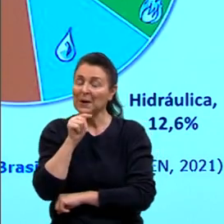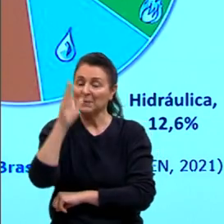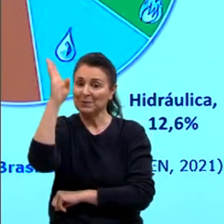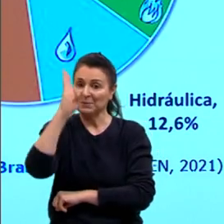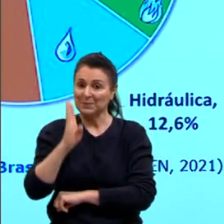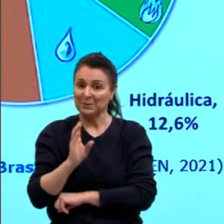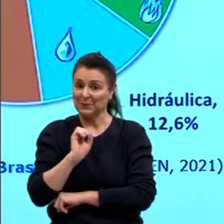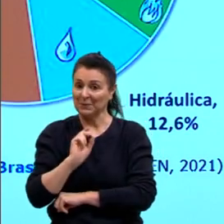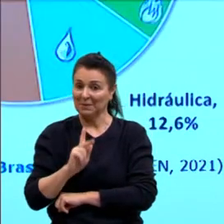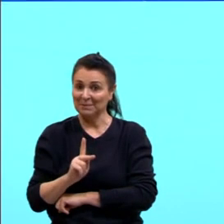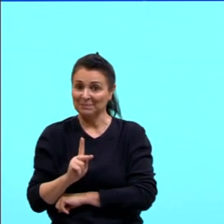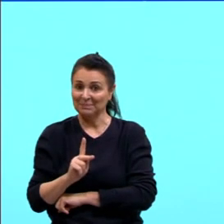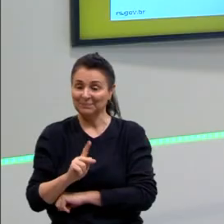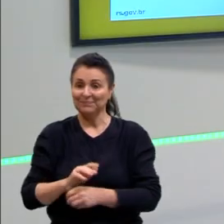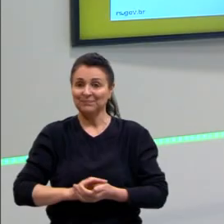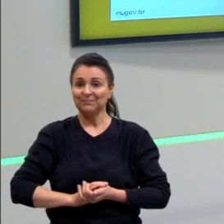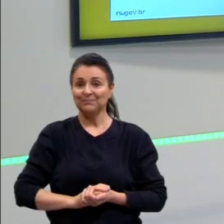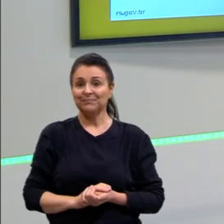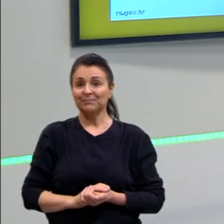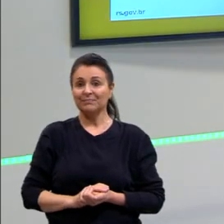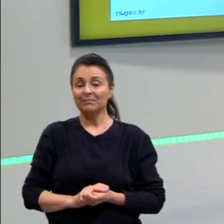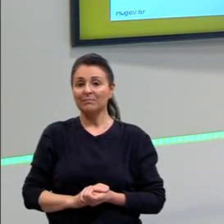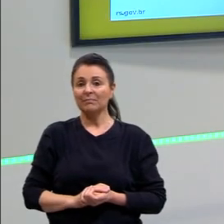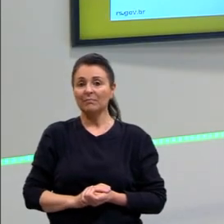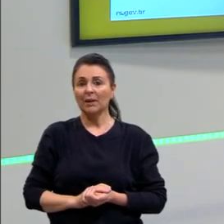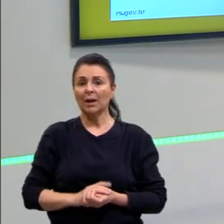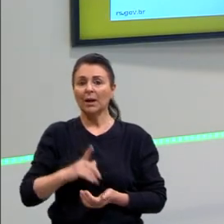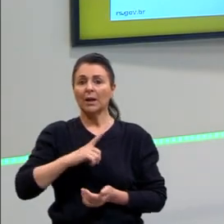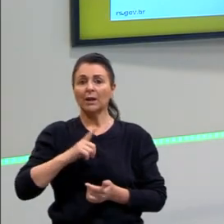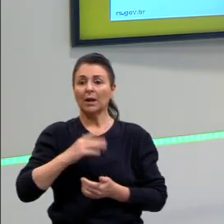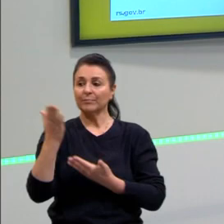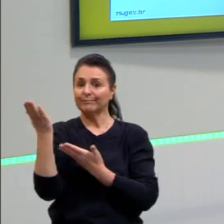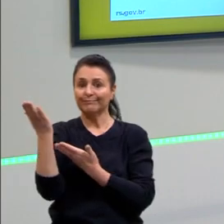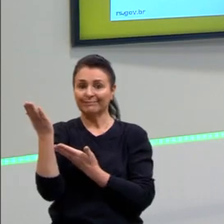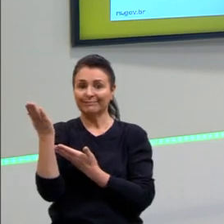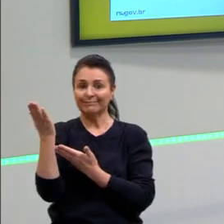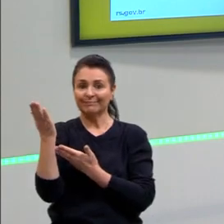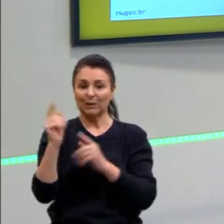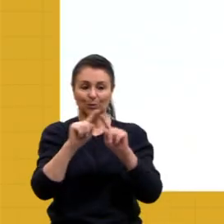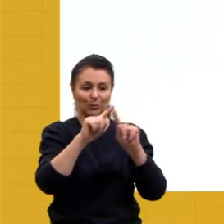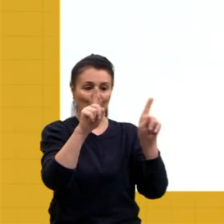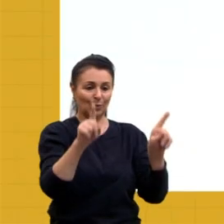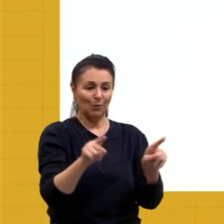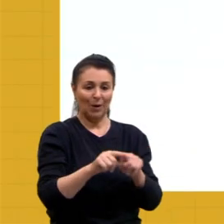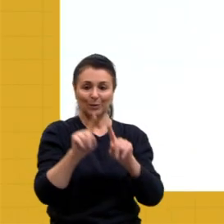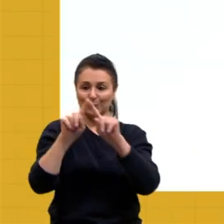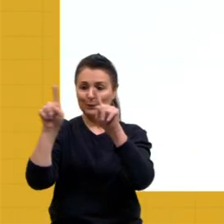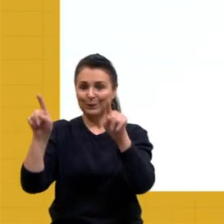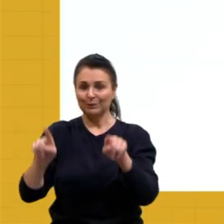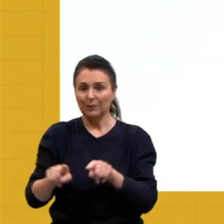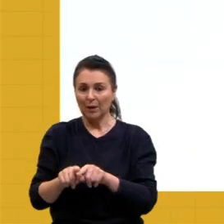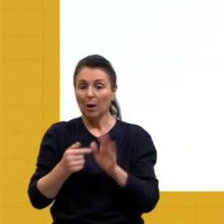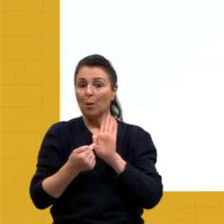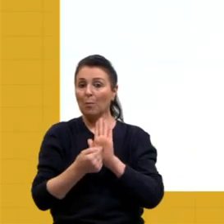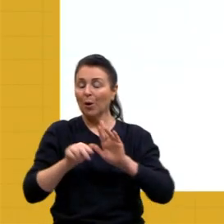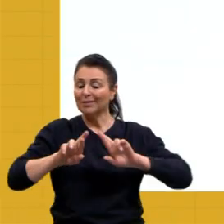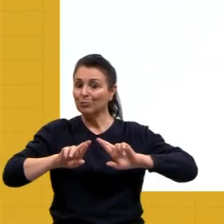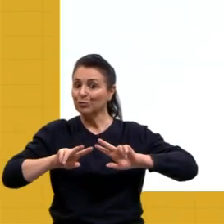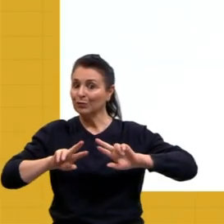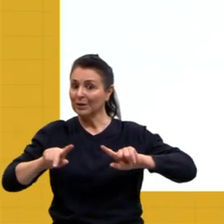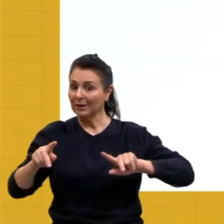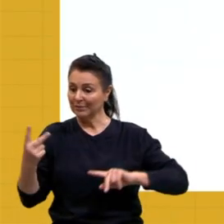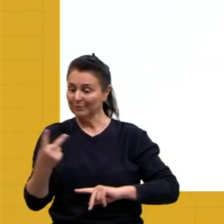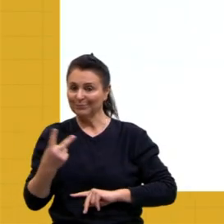meninos e meninas? E aqui tá pra vocês, dois quadrinhos, né, mostrando aqui pra vocês a diferença entre eles,